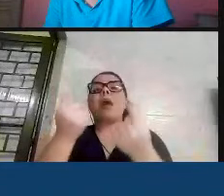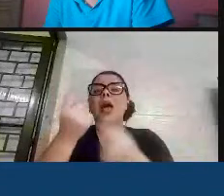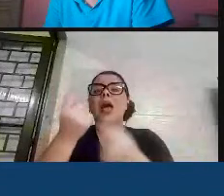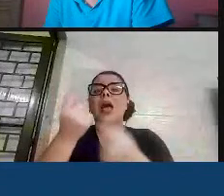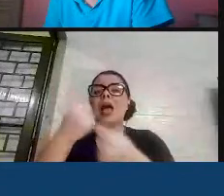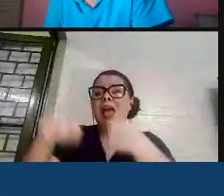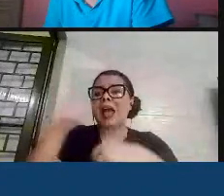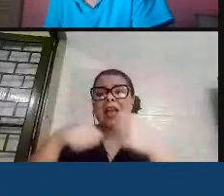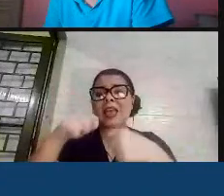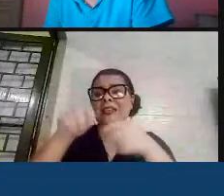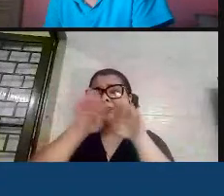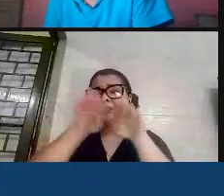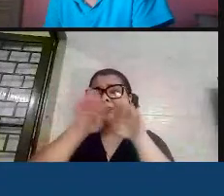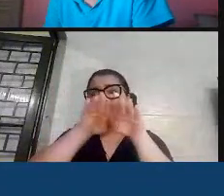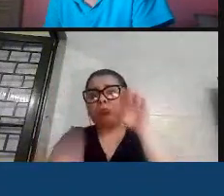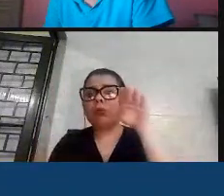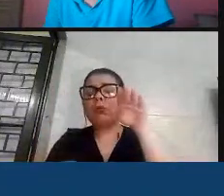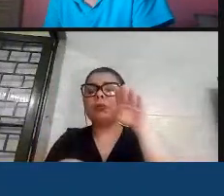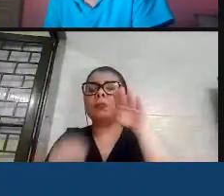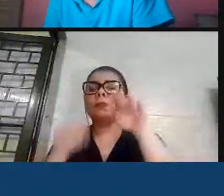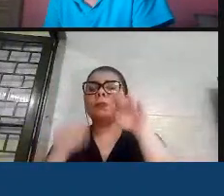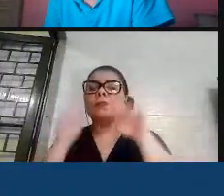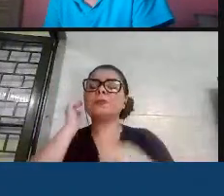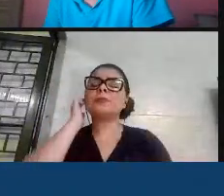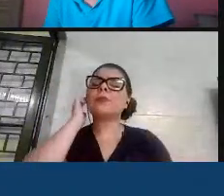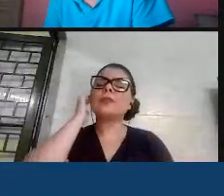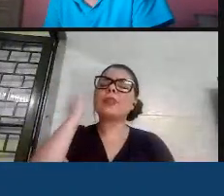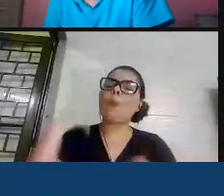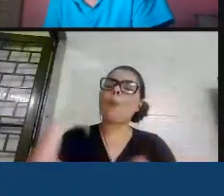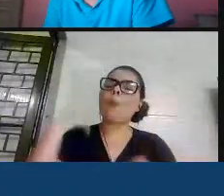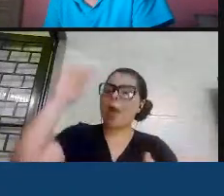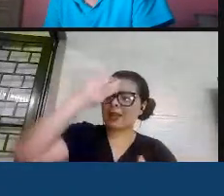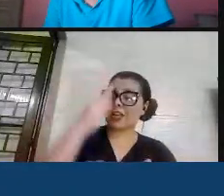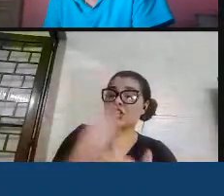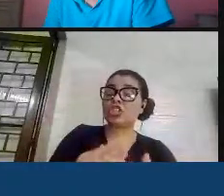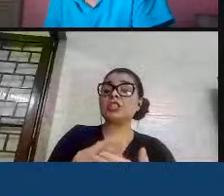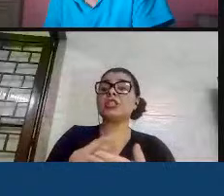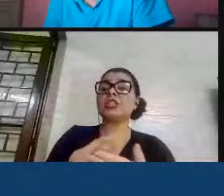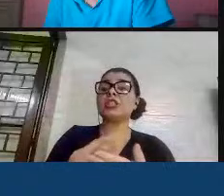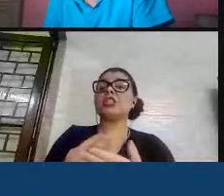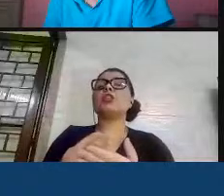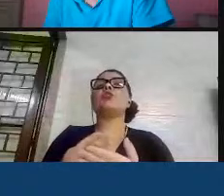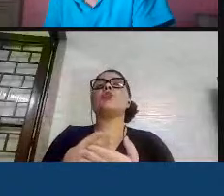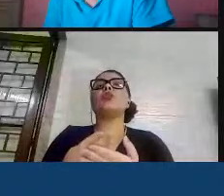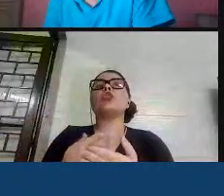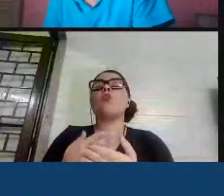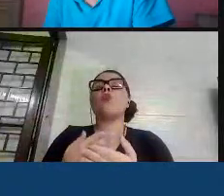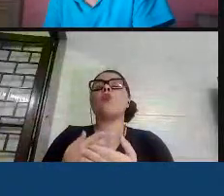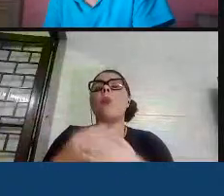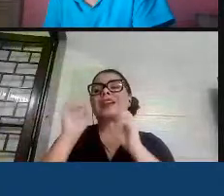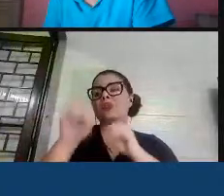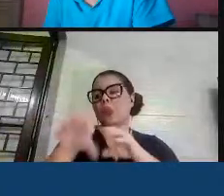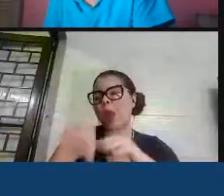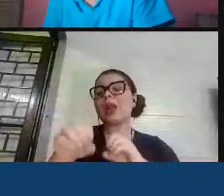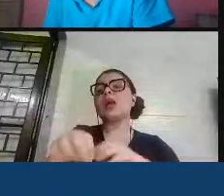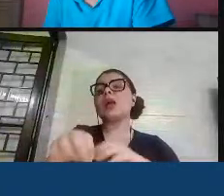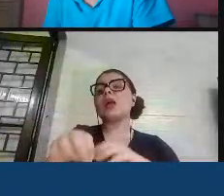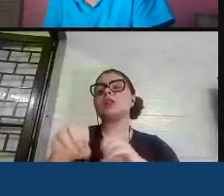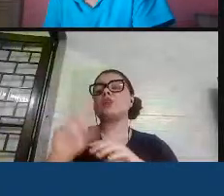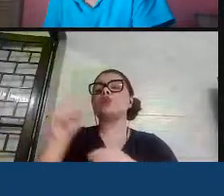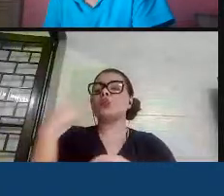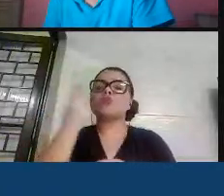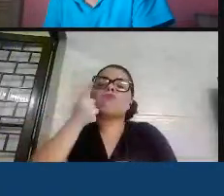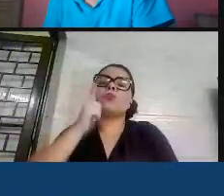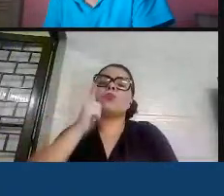gigantesca. Eu acredito que é só através da educação a grande arma para combater essa desigualdade,